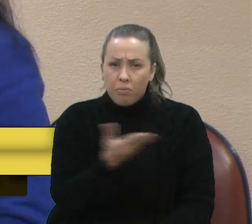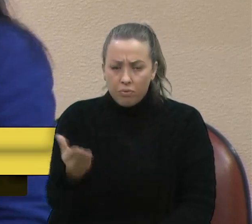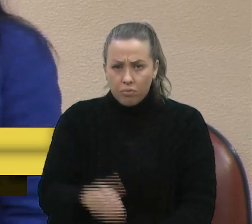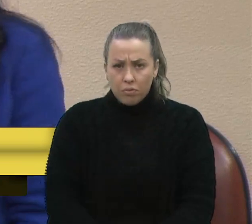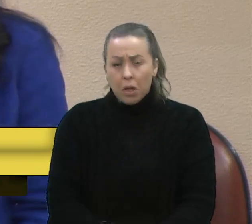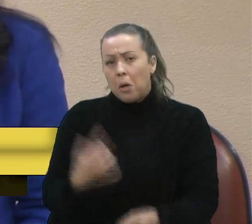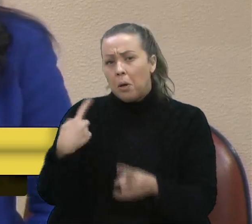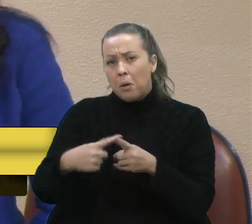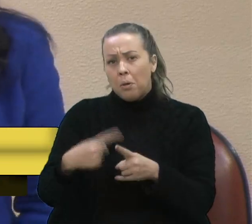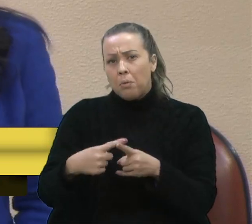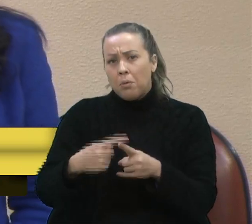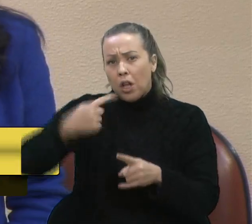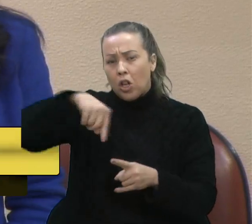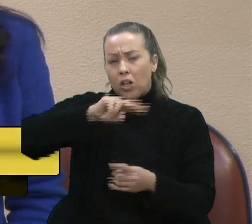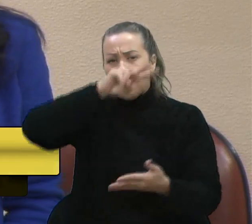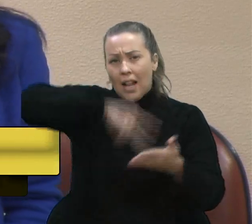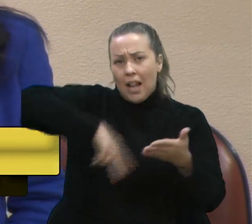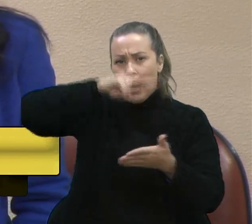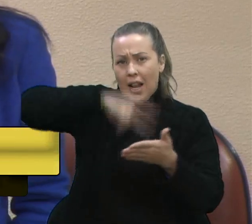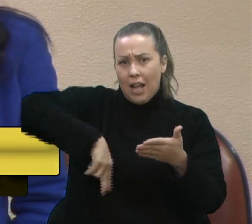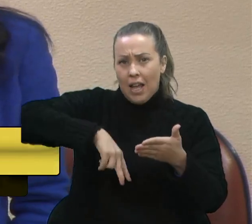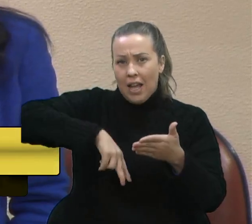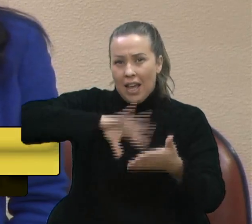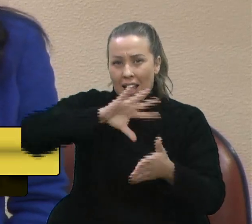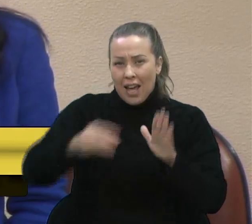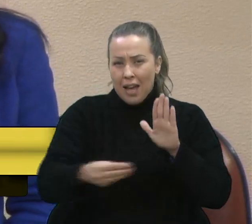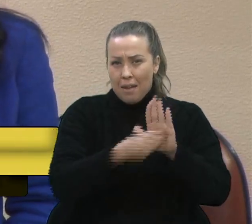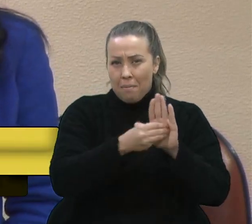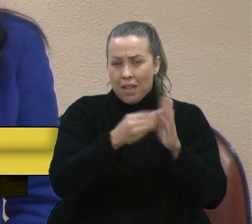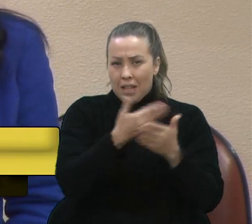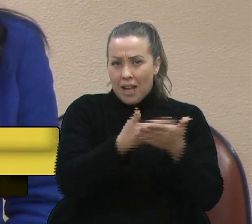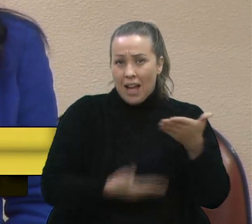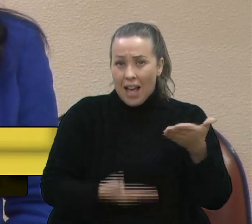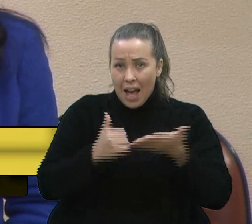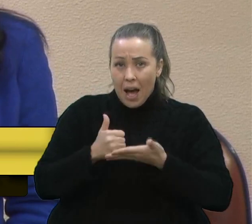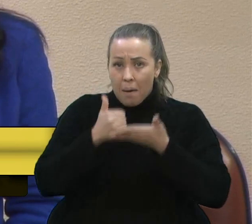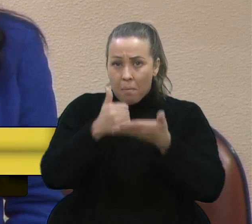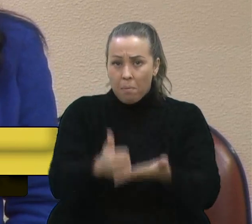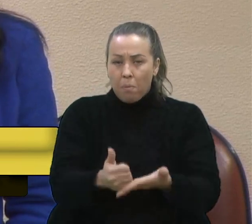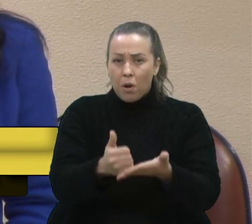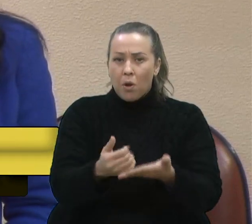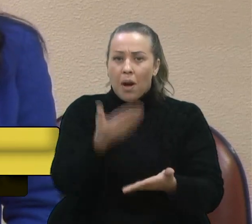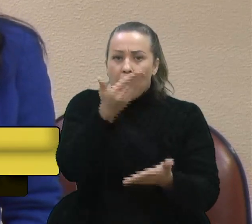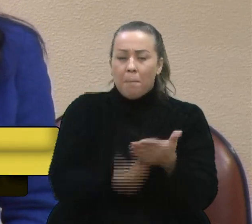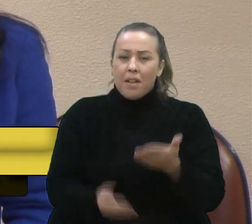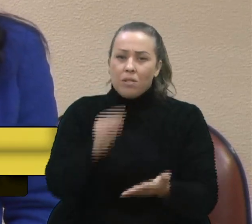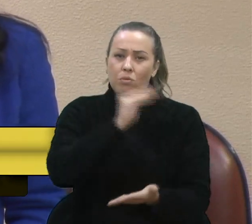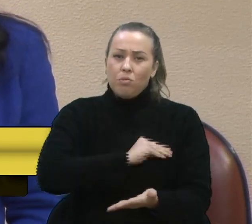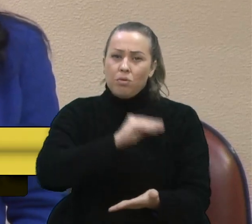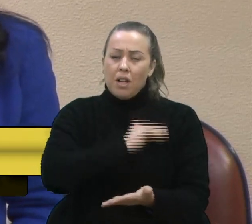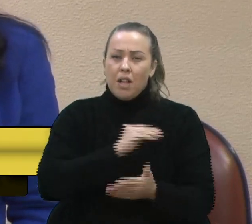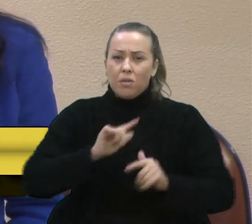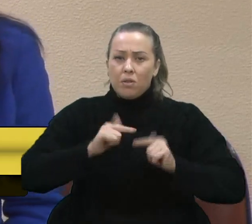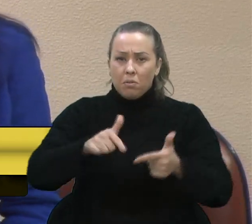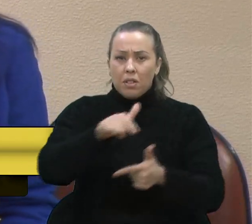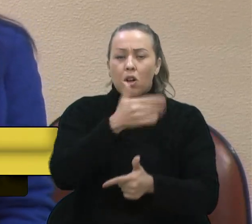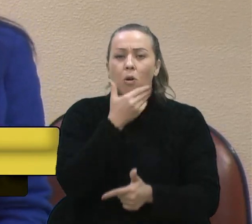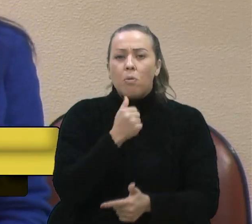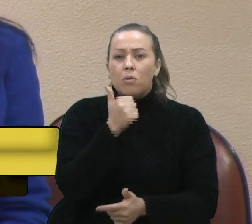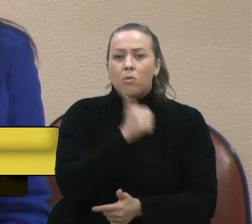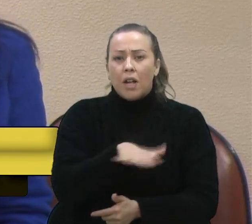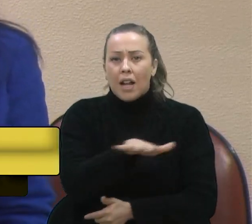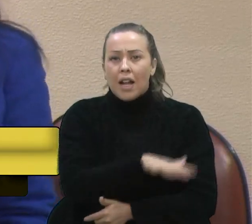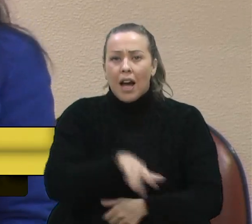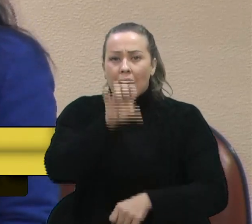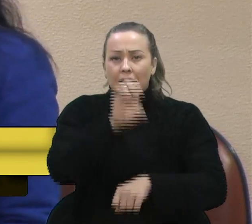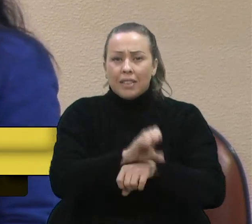até porque quando a gente lê a emenda dessa moção, moção de apoio à reposição das perdas salariais dos trabalhadores e trabalhadoras da rede